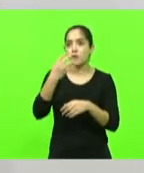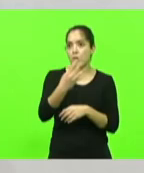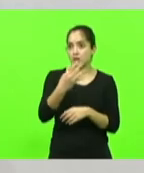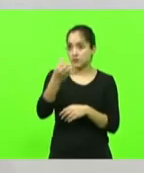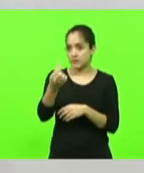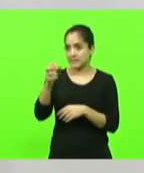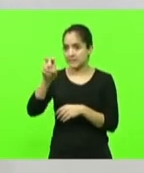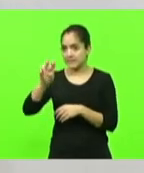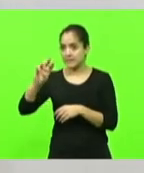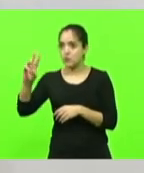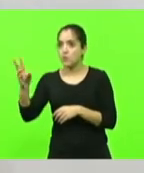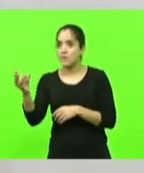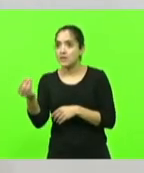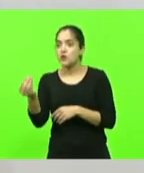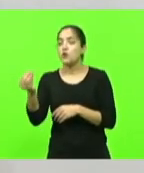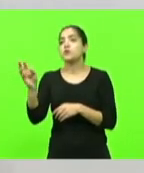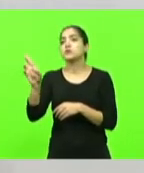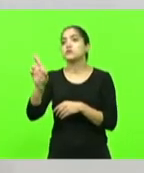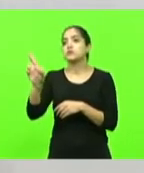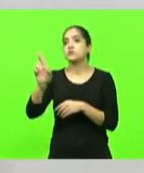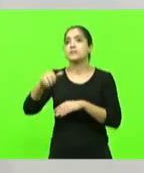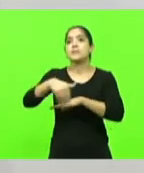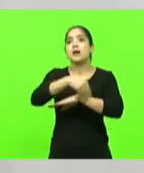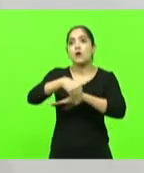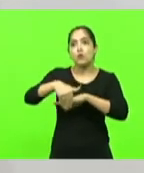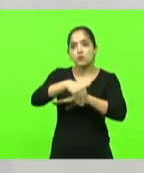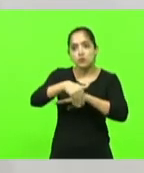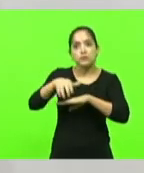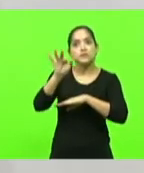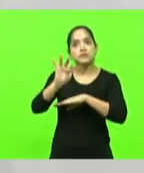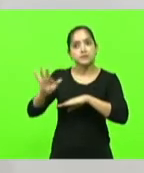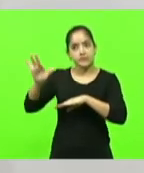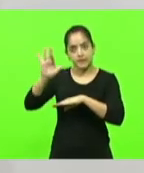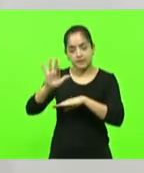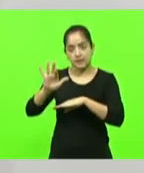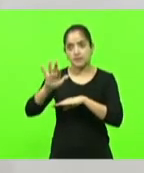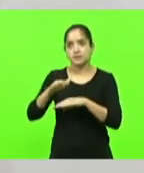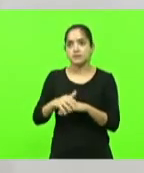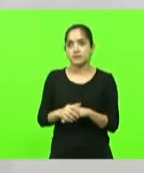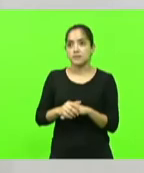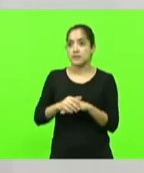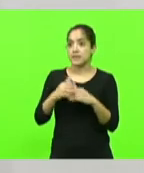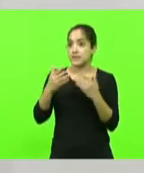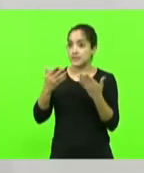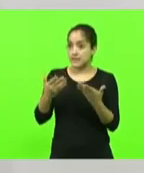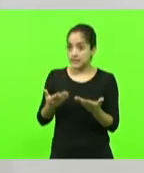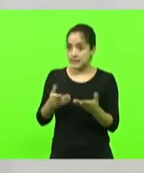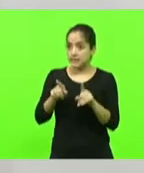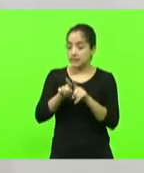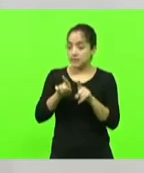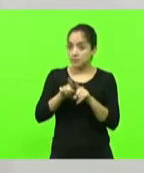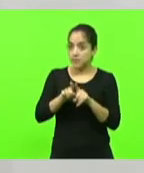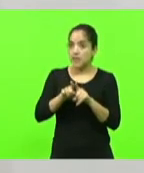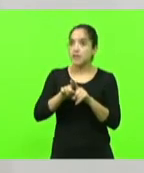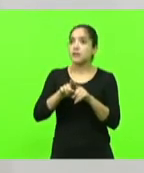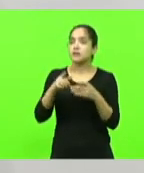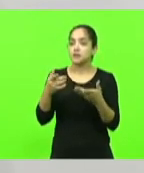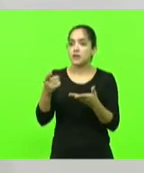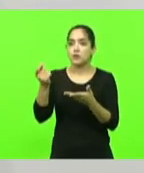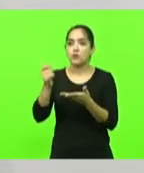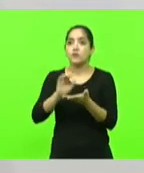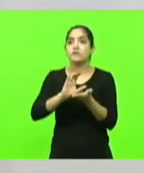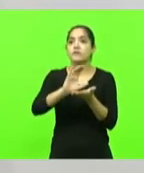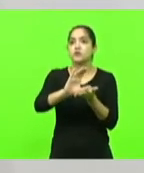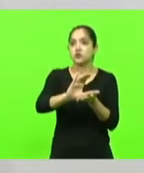milhões nas rodovias federais e o investimento do governo federal em Santa Catarina